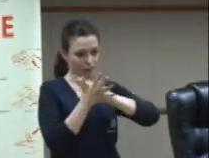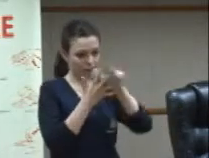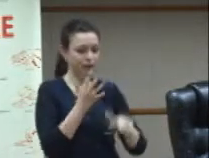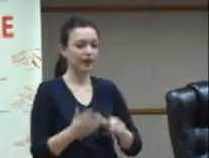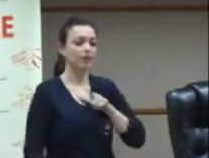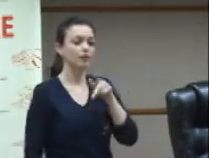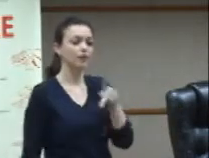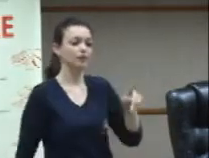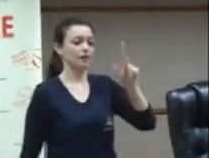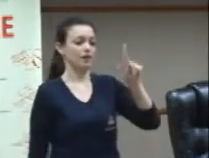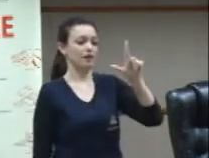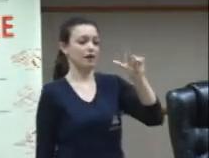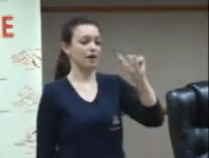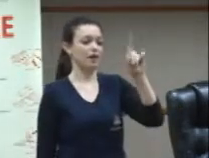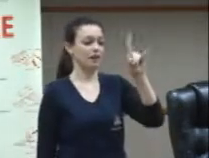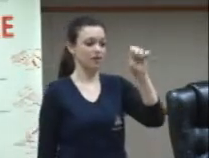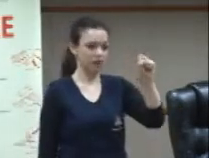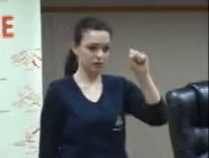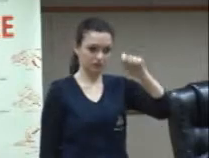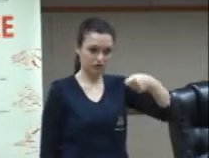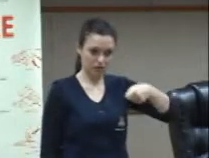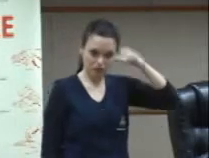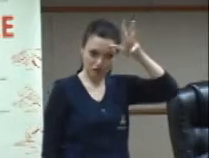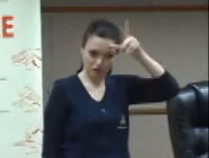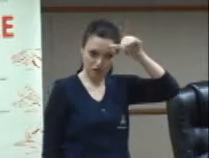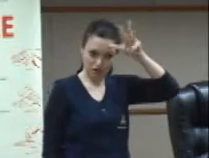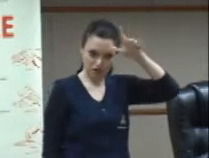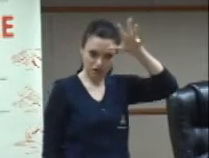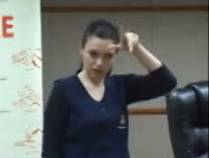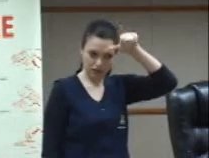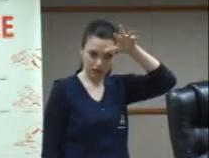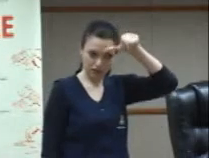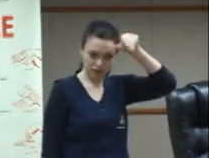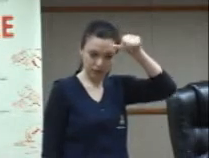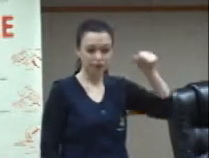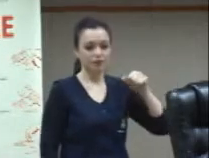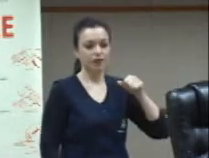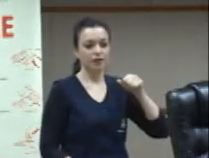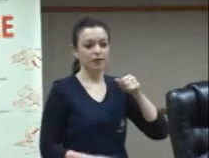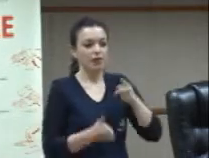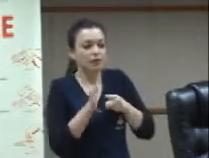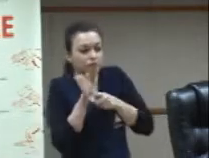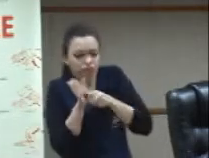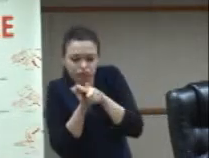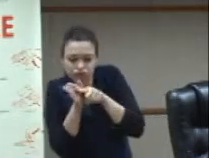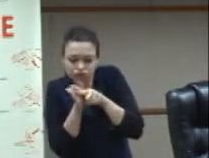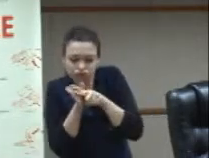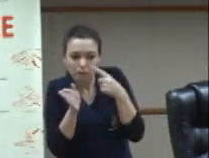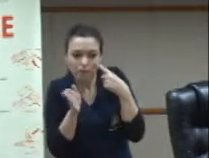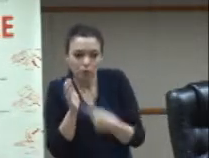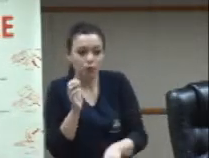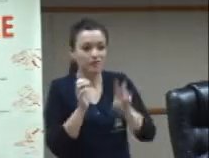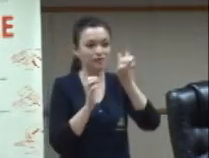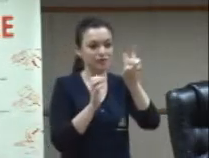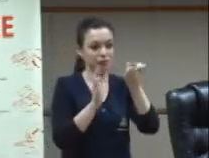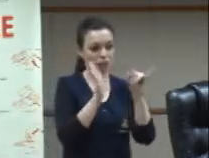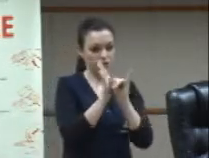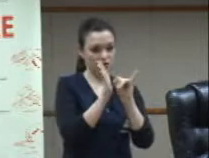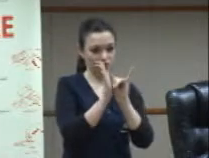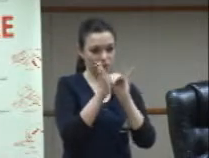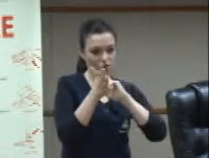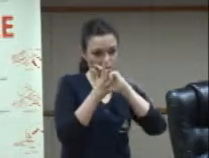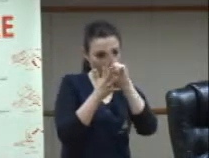surda pesquisou cinco identidades surdas e eu estou pesquisando outras